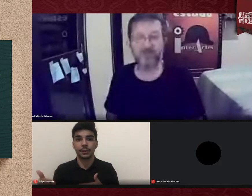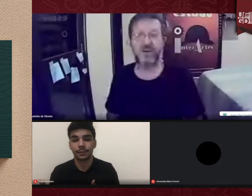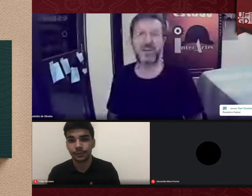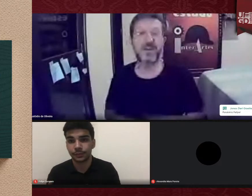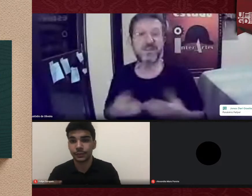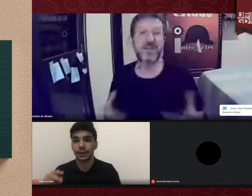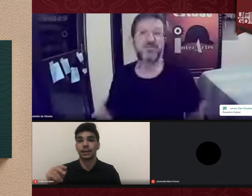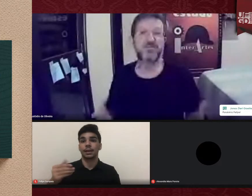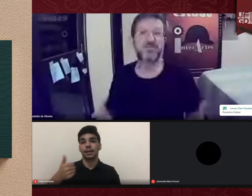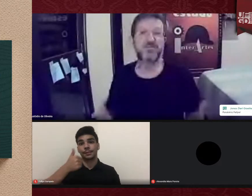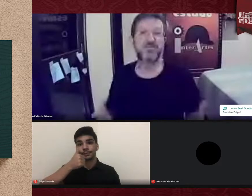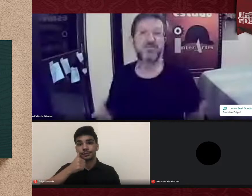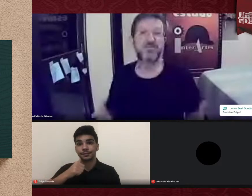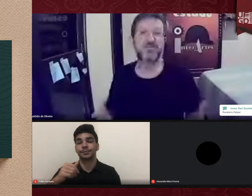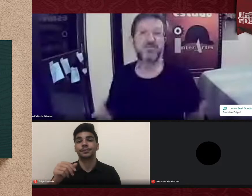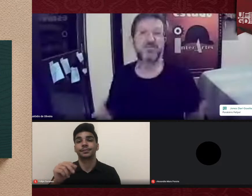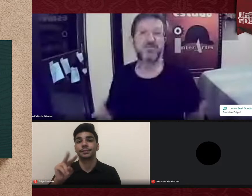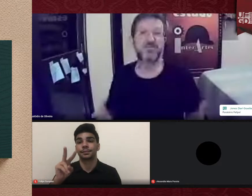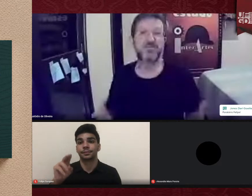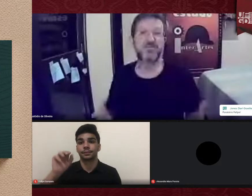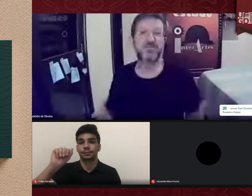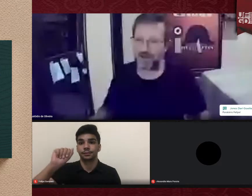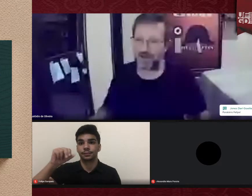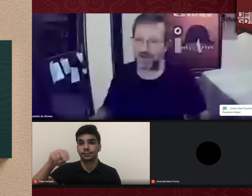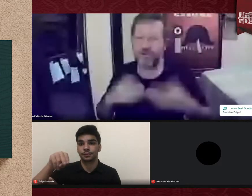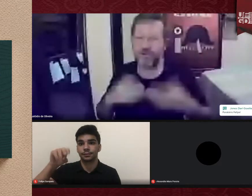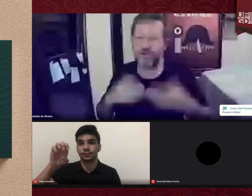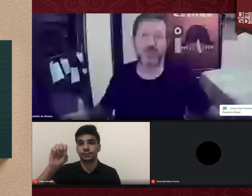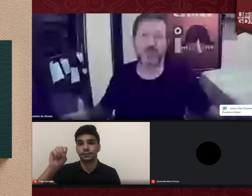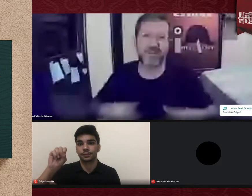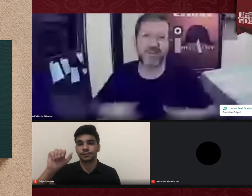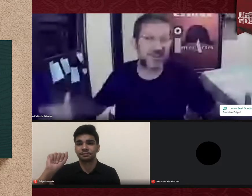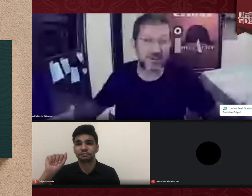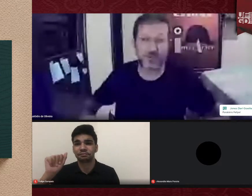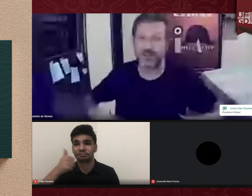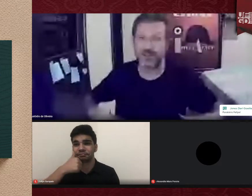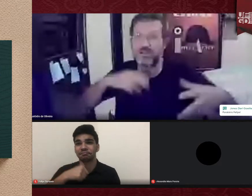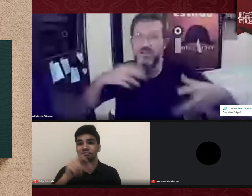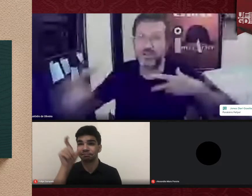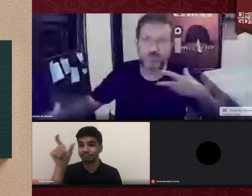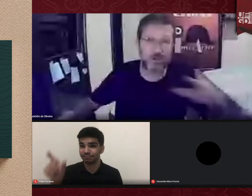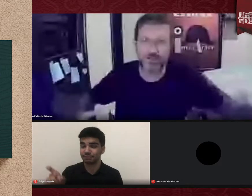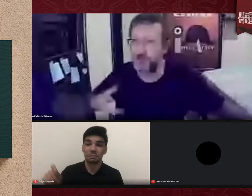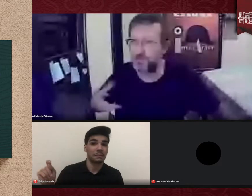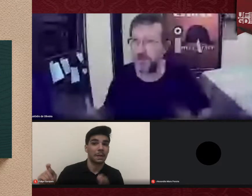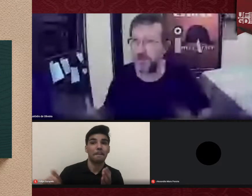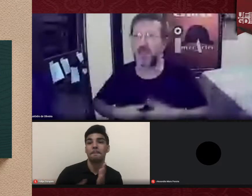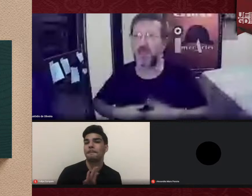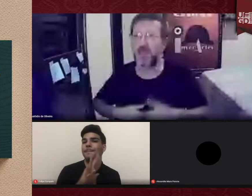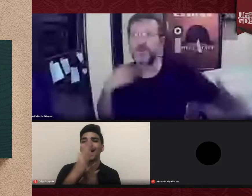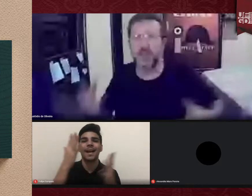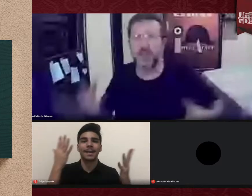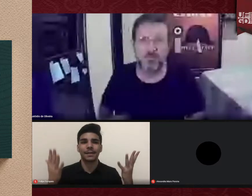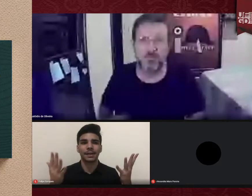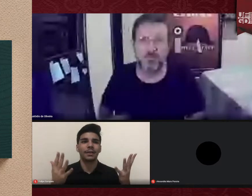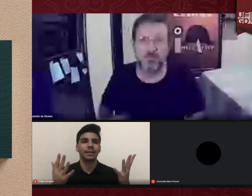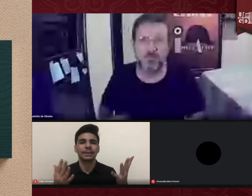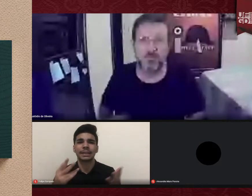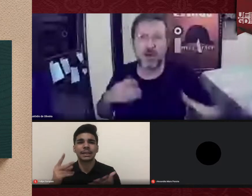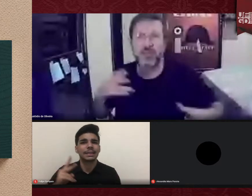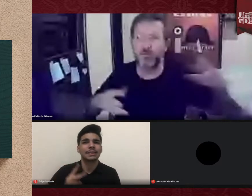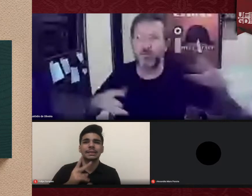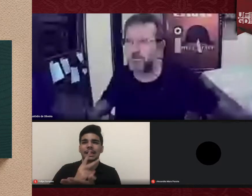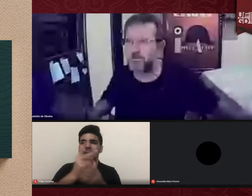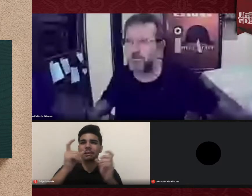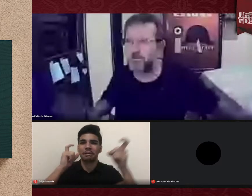a Vanessa essa menina maravilhosa que liga para a gente passos e meios preocupada com